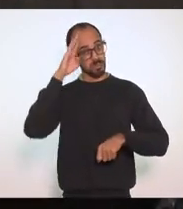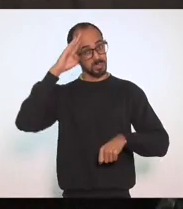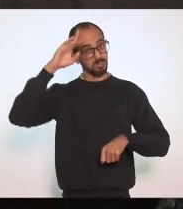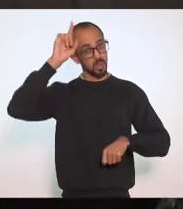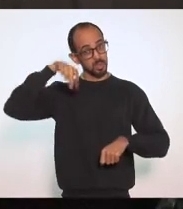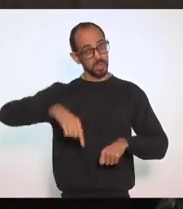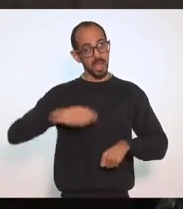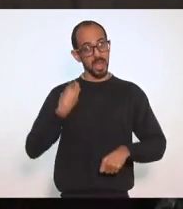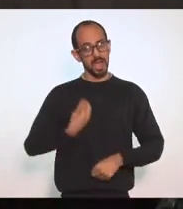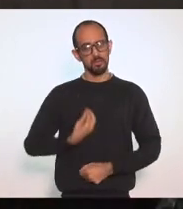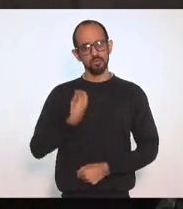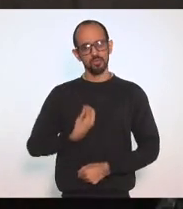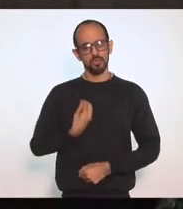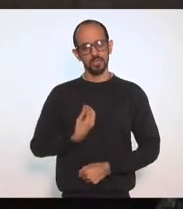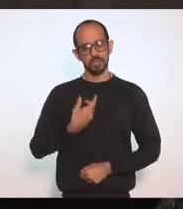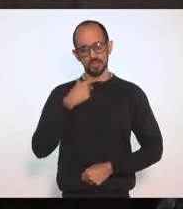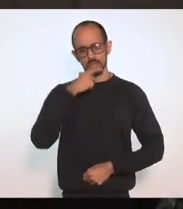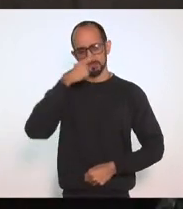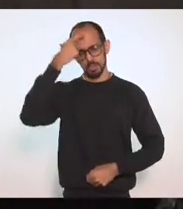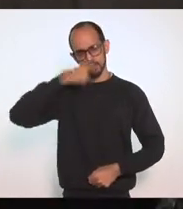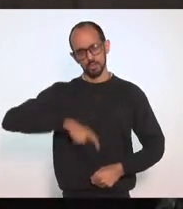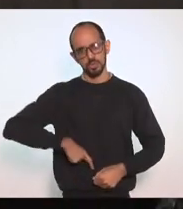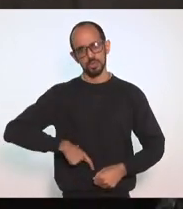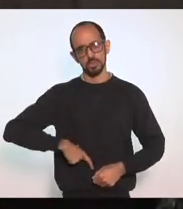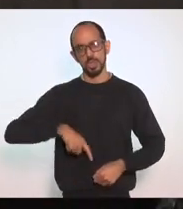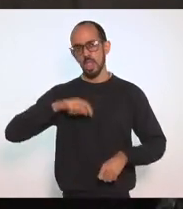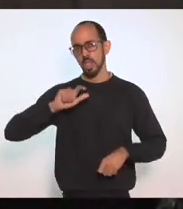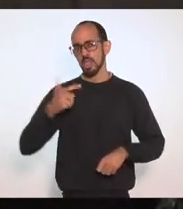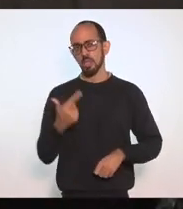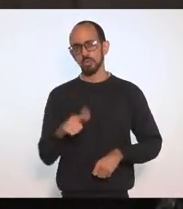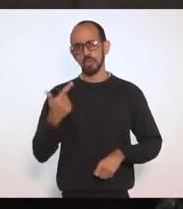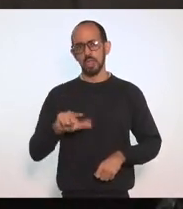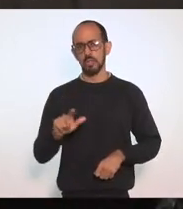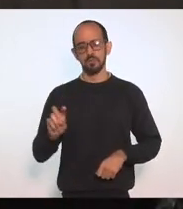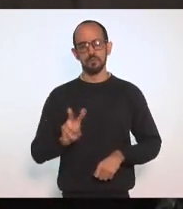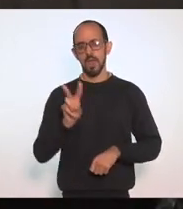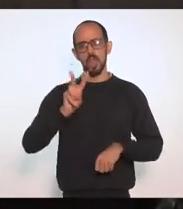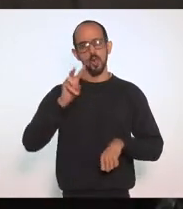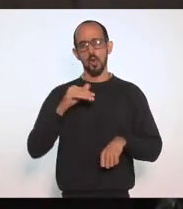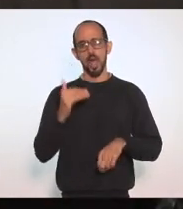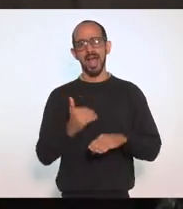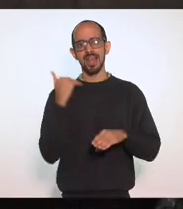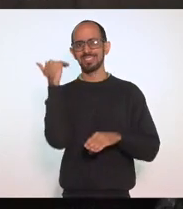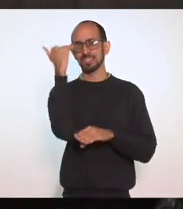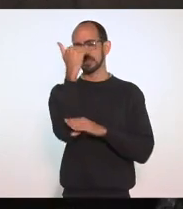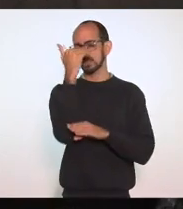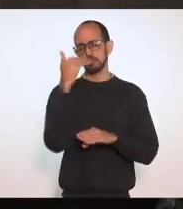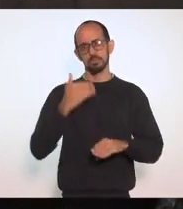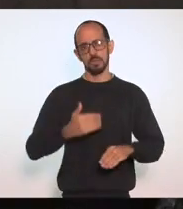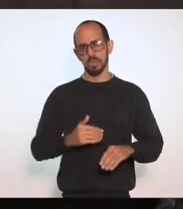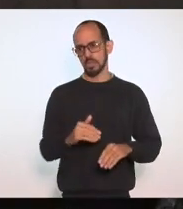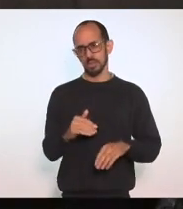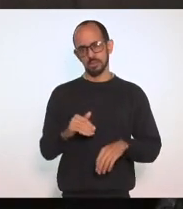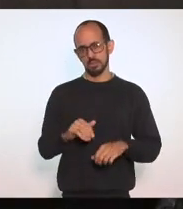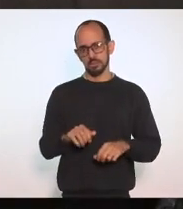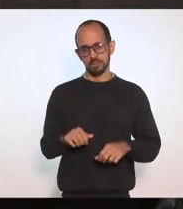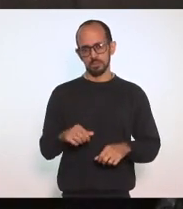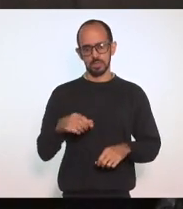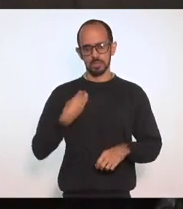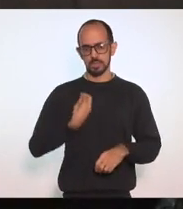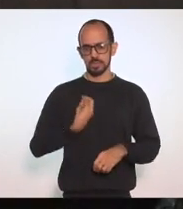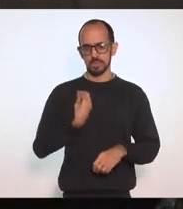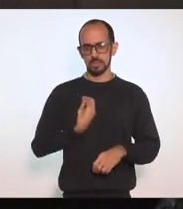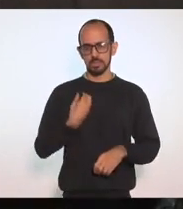É a vida das pessoas Não há nenhum valor há Que possa se impor A preservação da saúde E da vida Das